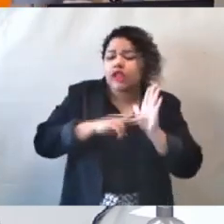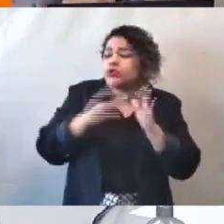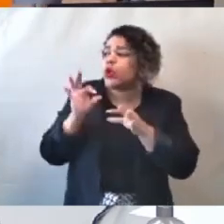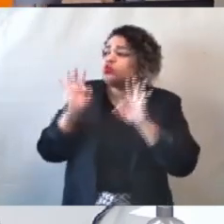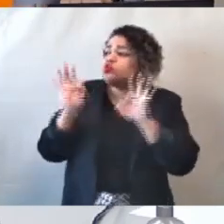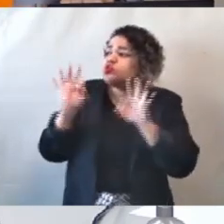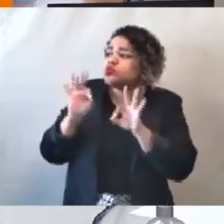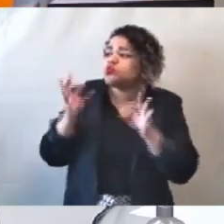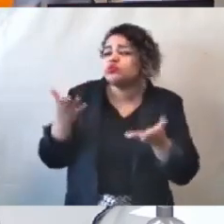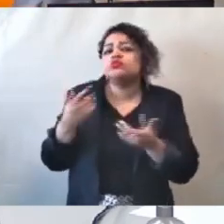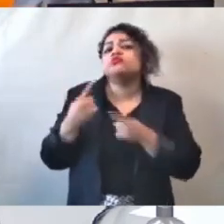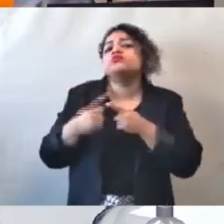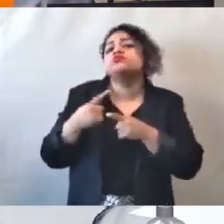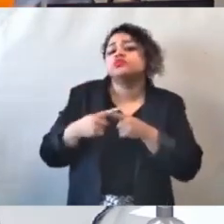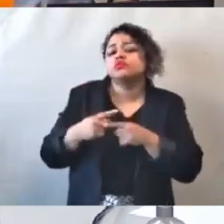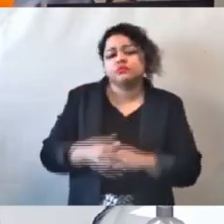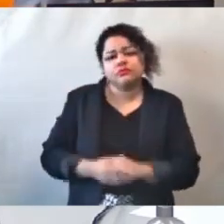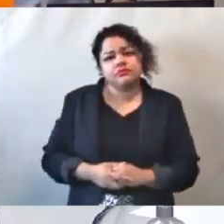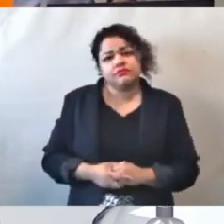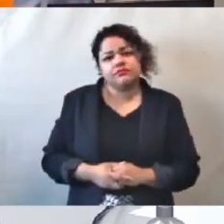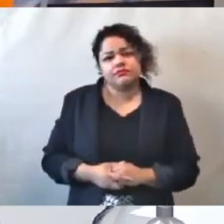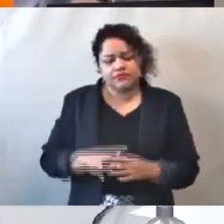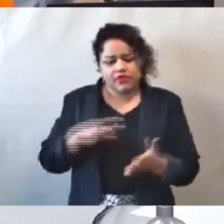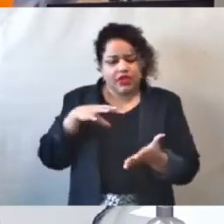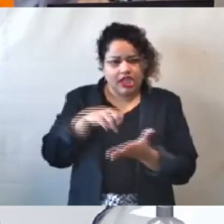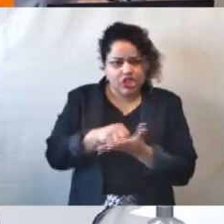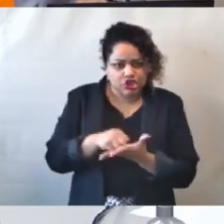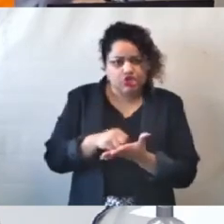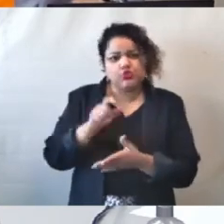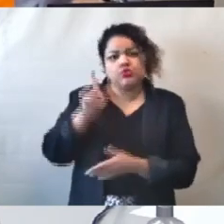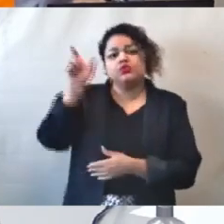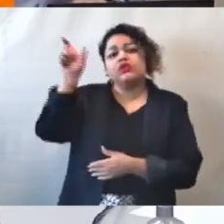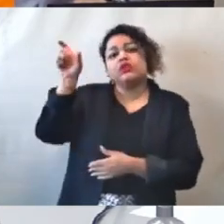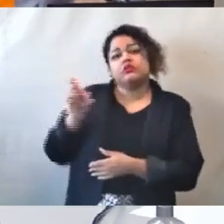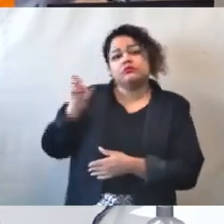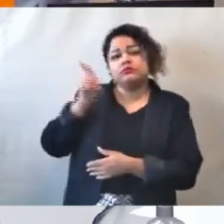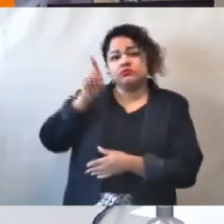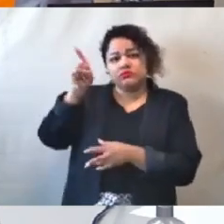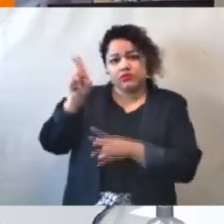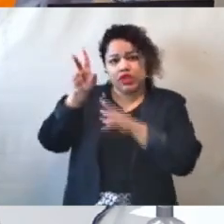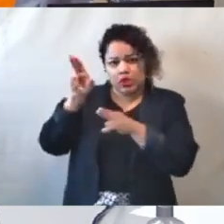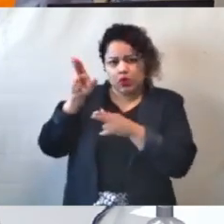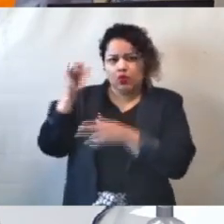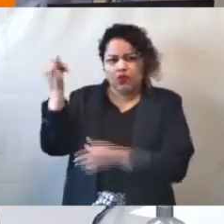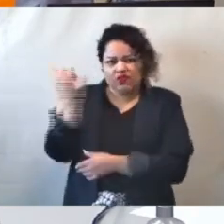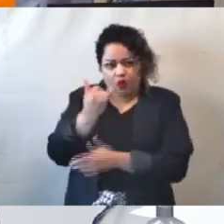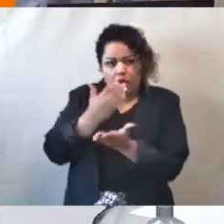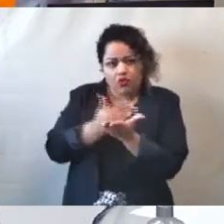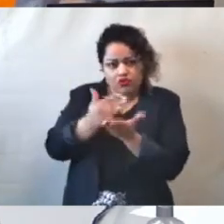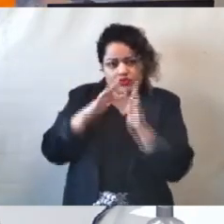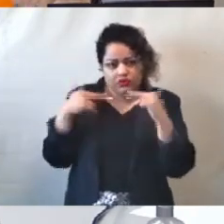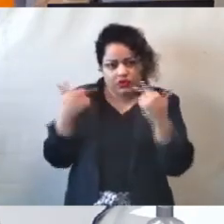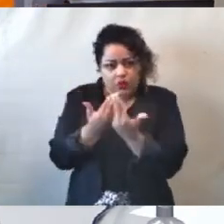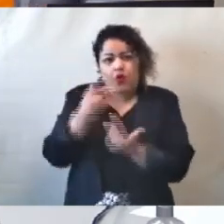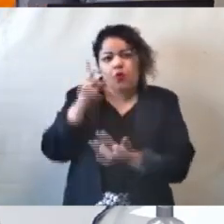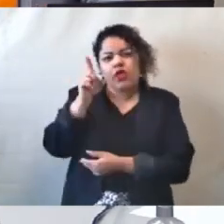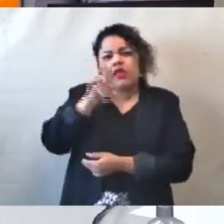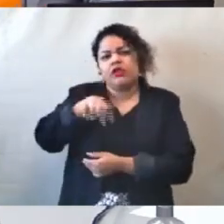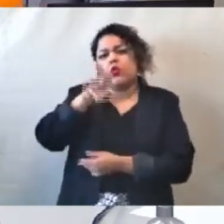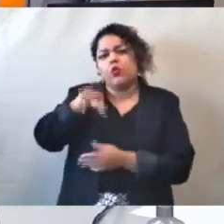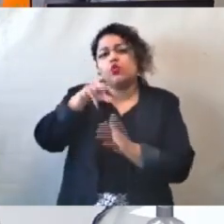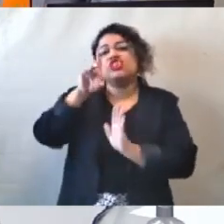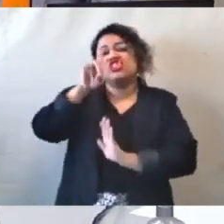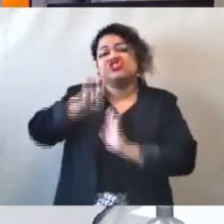Eu faço o registro, conforme informado no início dessa reunião, que o investigado optou pela faculdade legal de